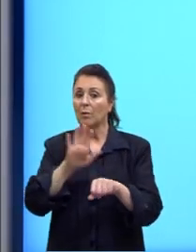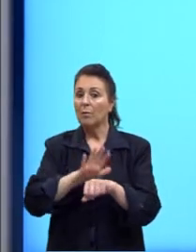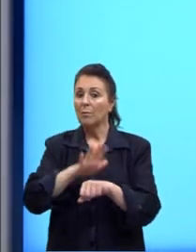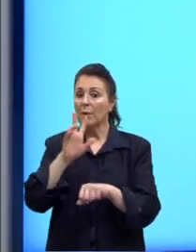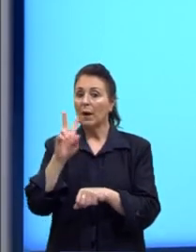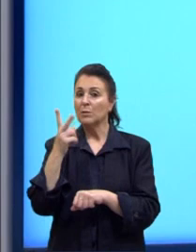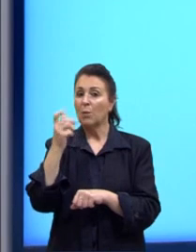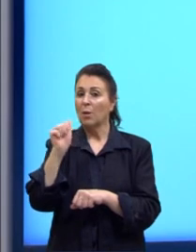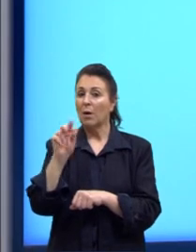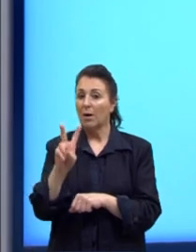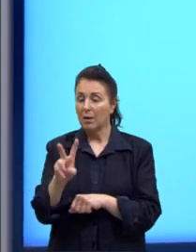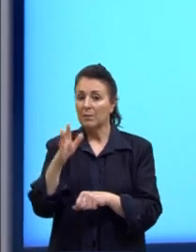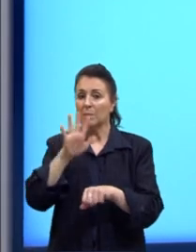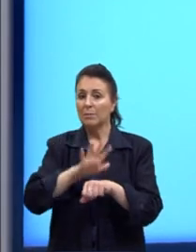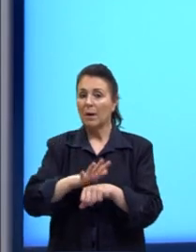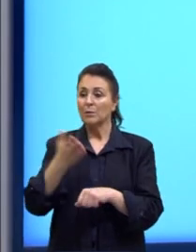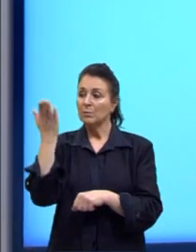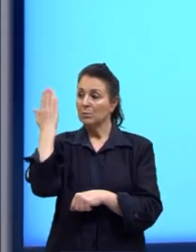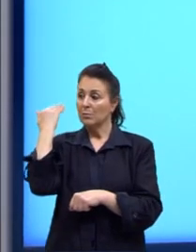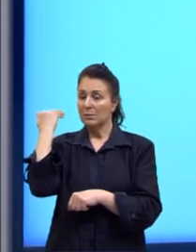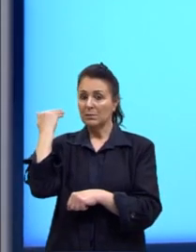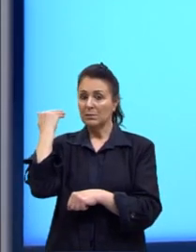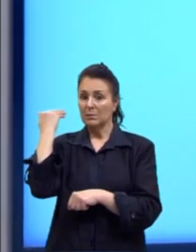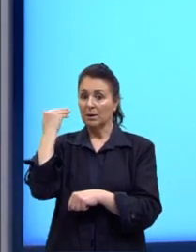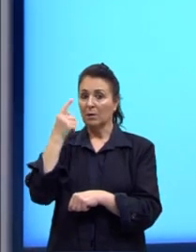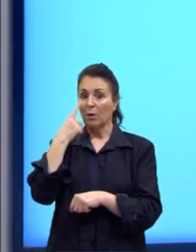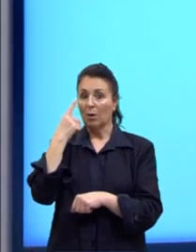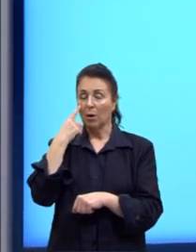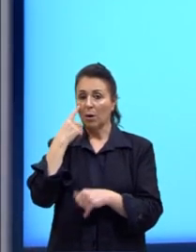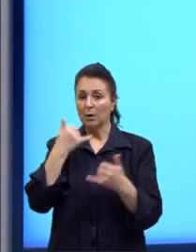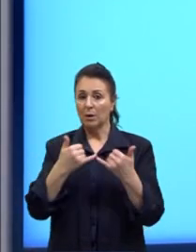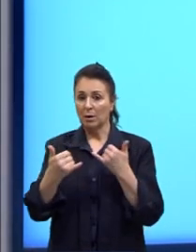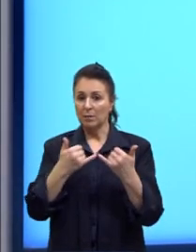have e mais o passado perfeito. Olha os exemplos.